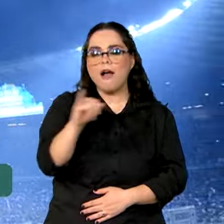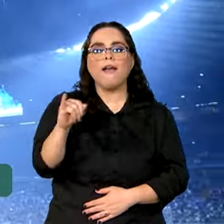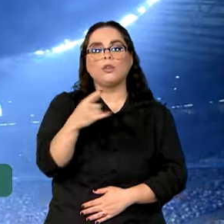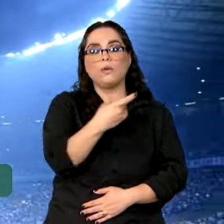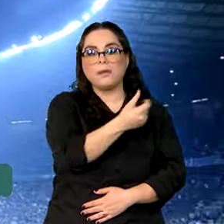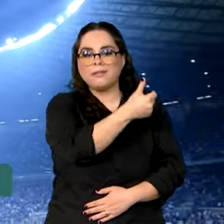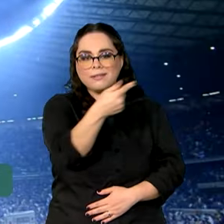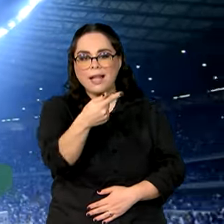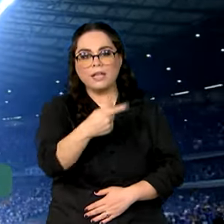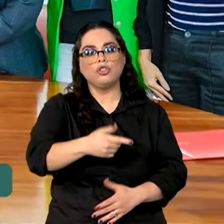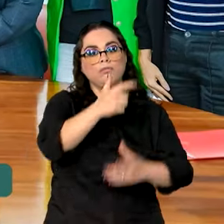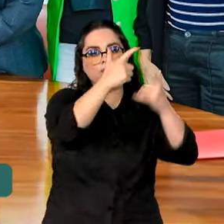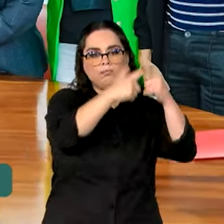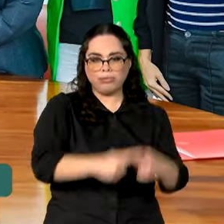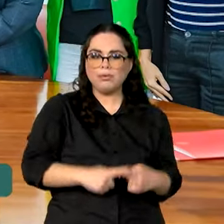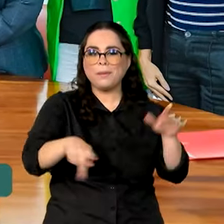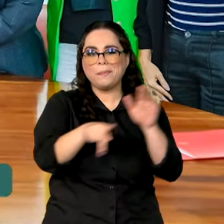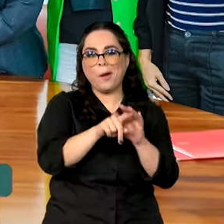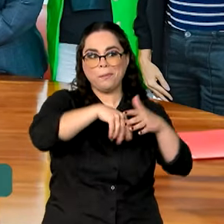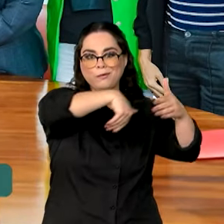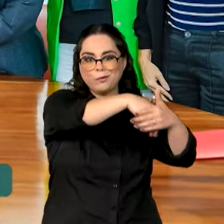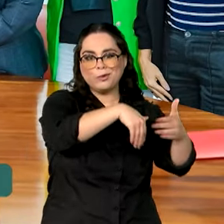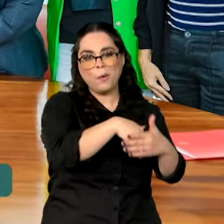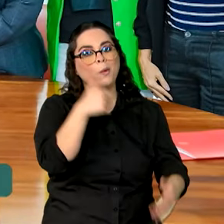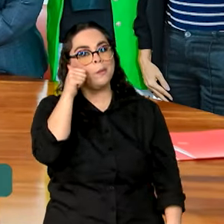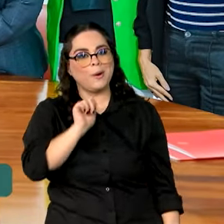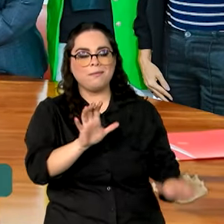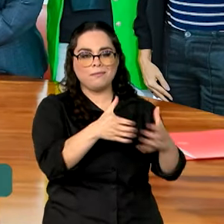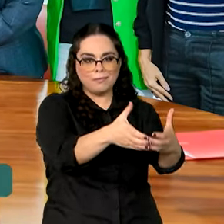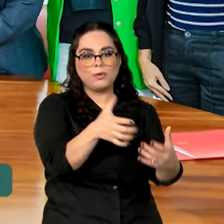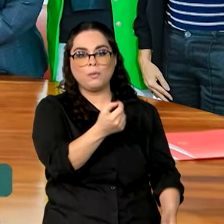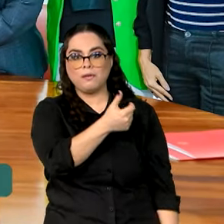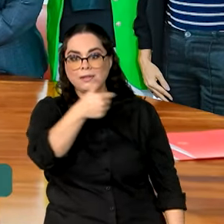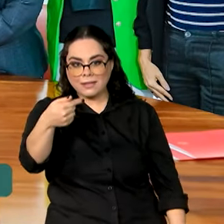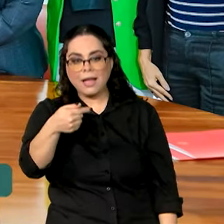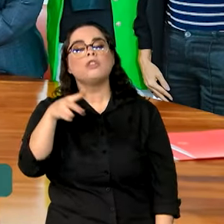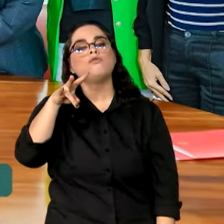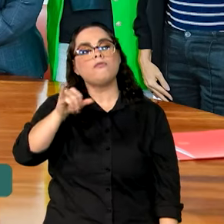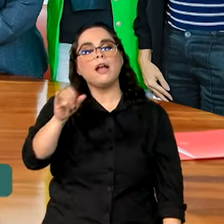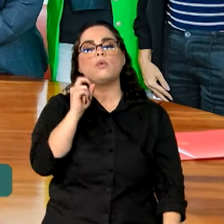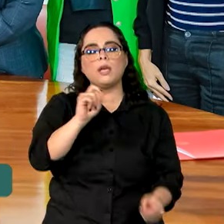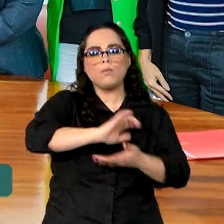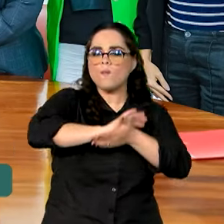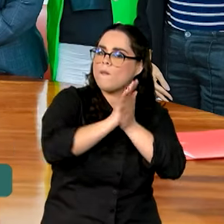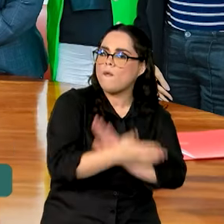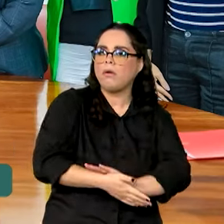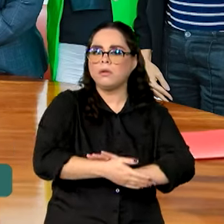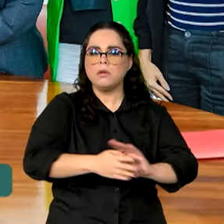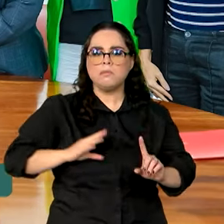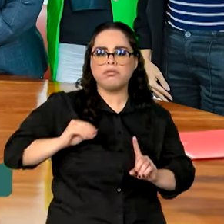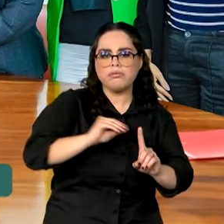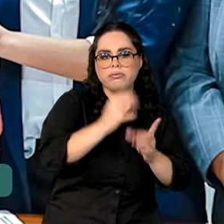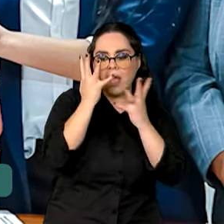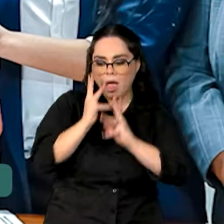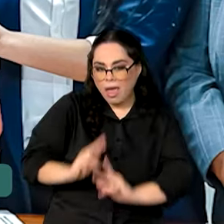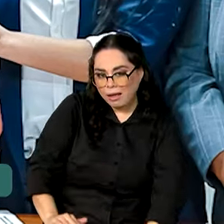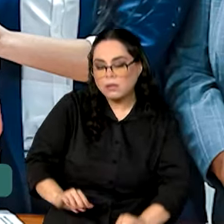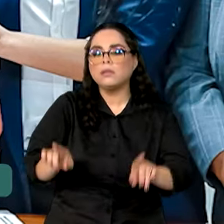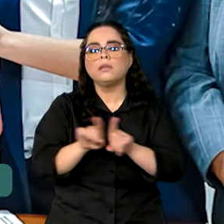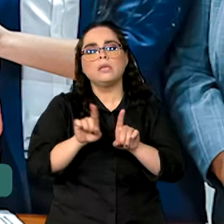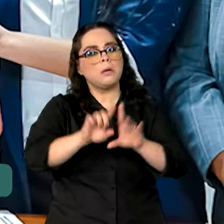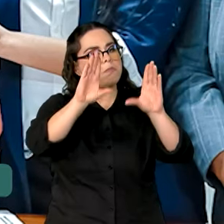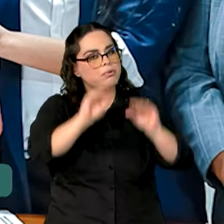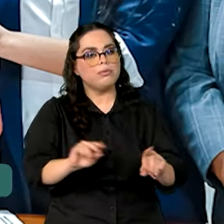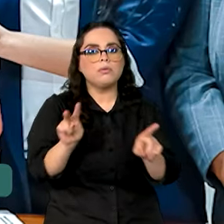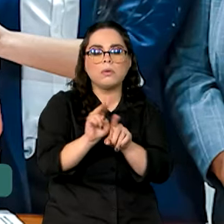o Brasil busca dar o exemplo e se adequar a compromissos internacionais de erradicação da exploração sexual infantil e de